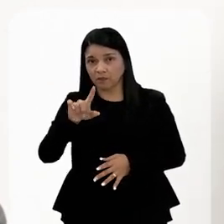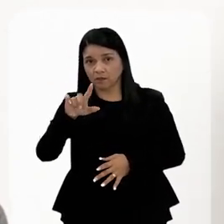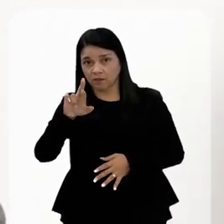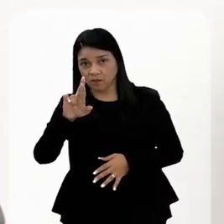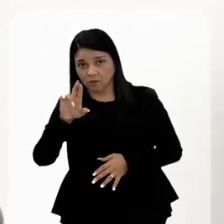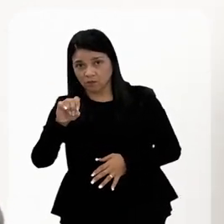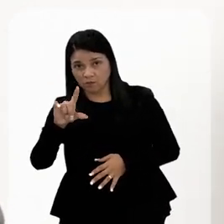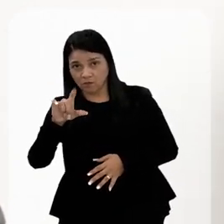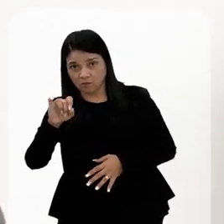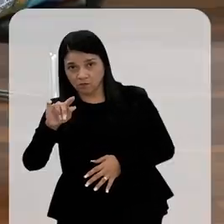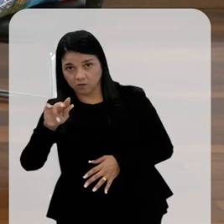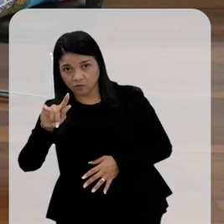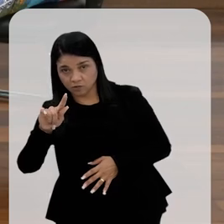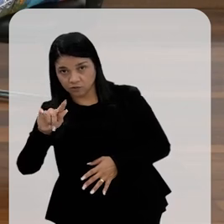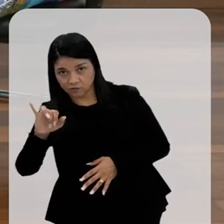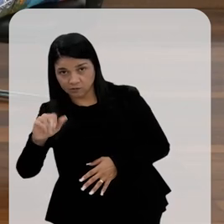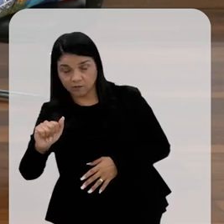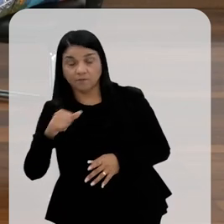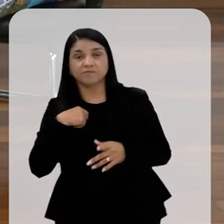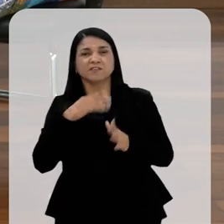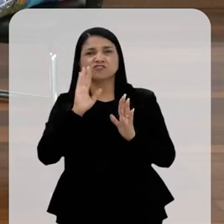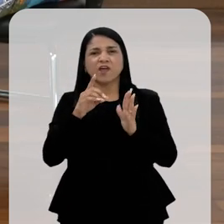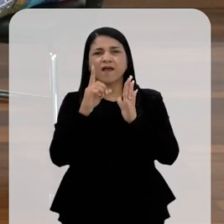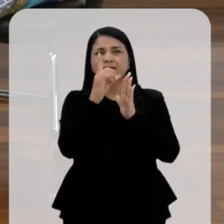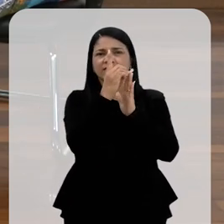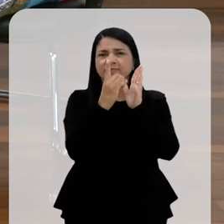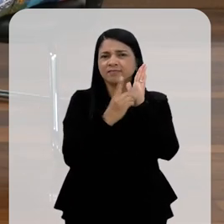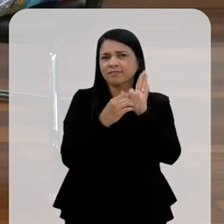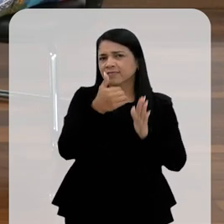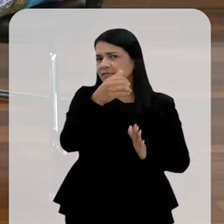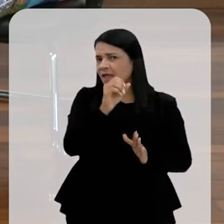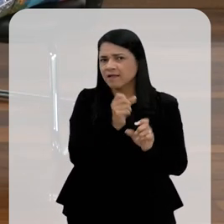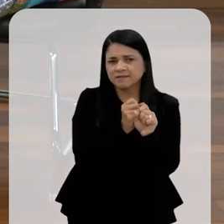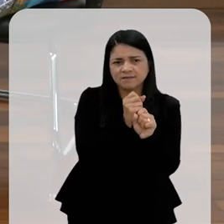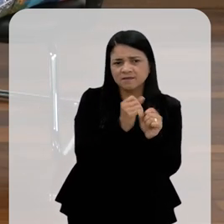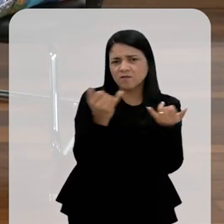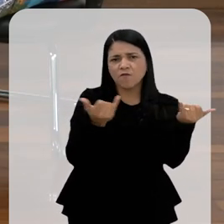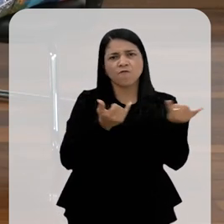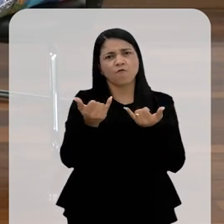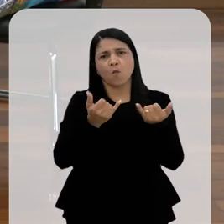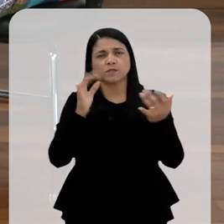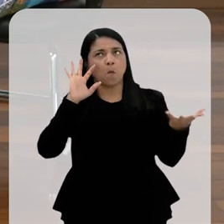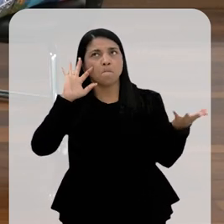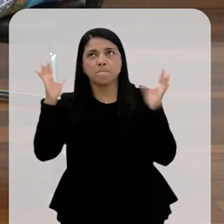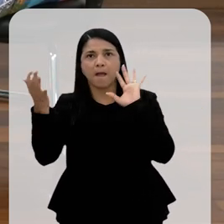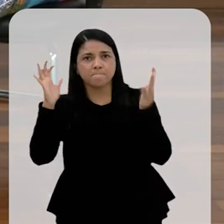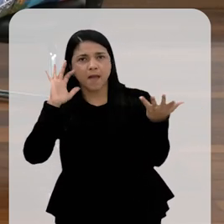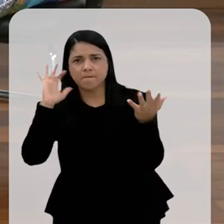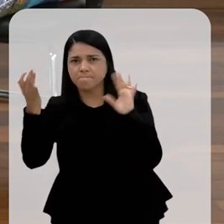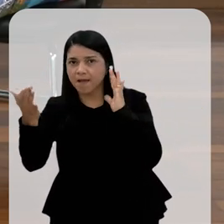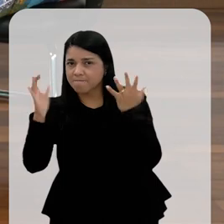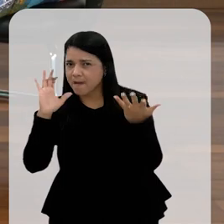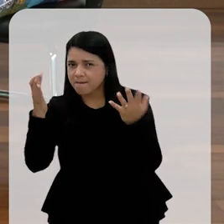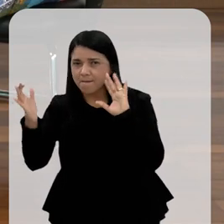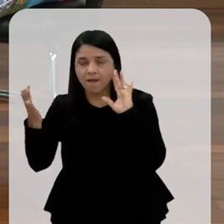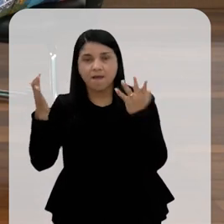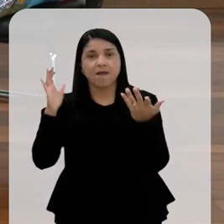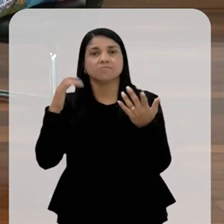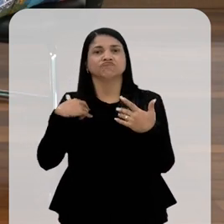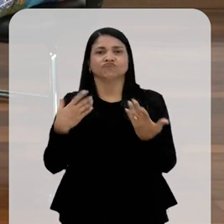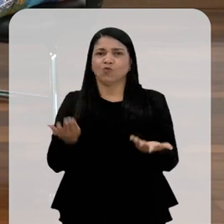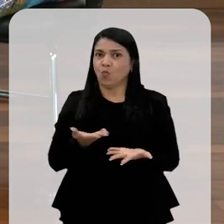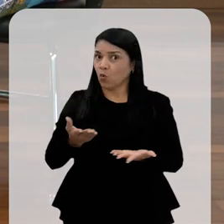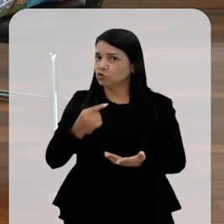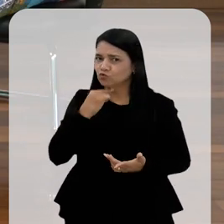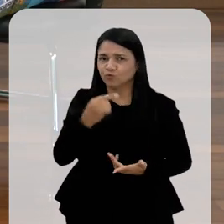intergovernamental de mudança do clima já vem há décadas nos trazendo dados e informações sobre as mudanças climáticas. Hoje não há dúvida,